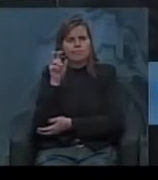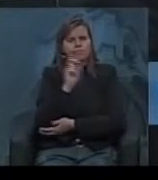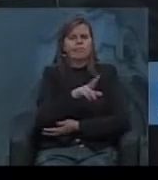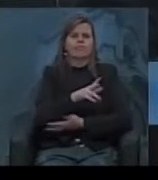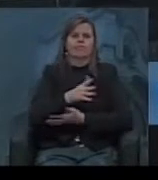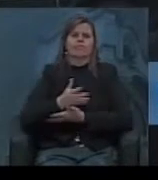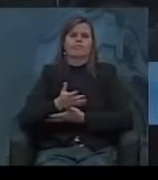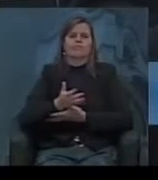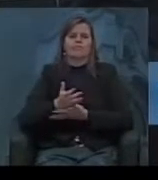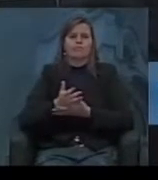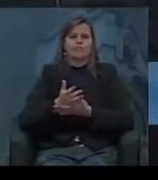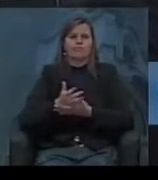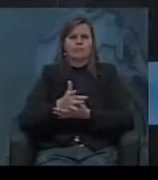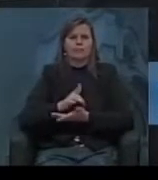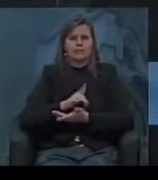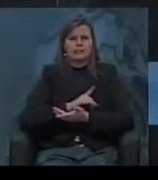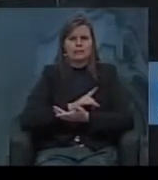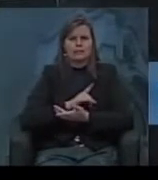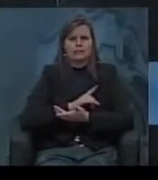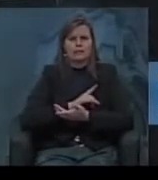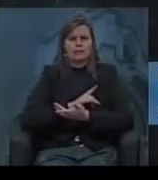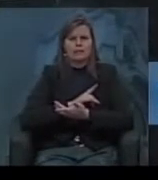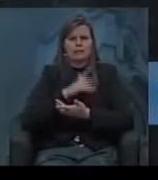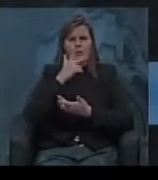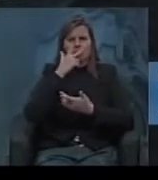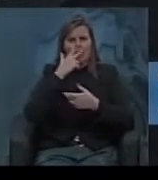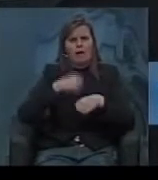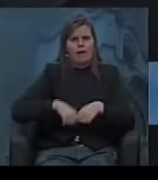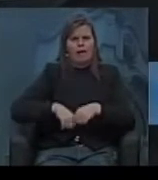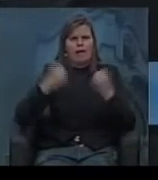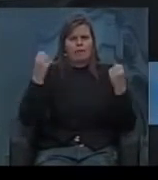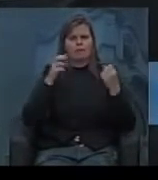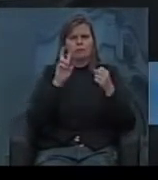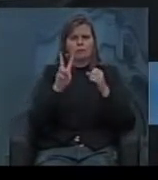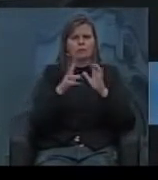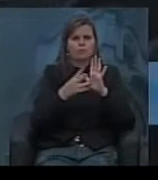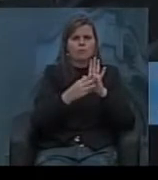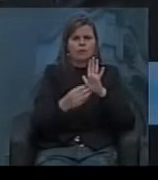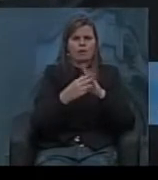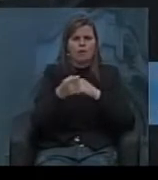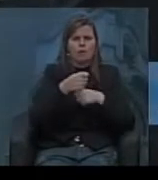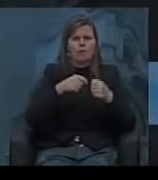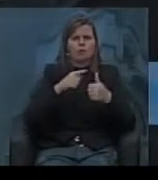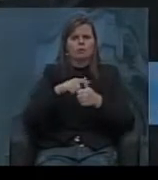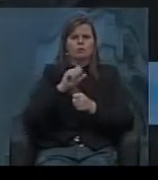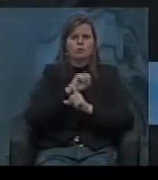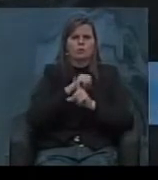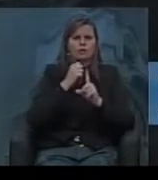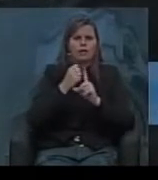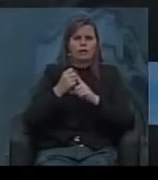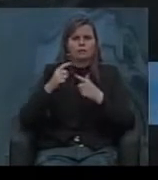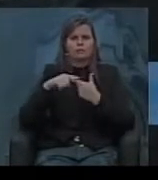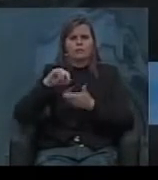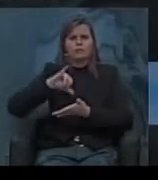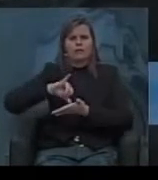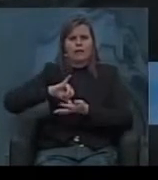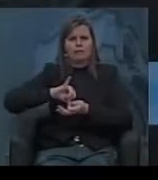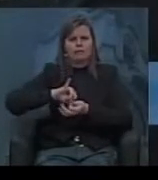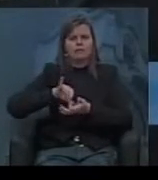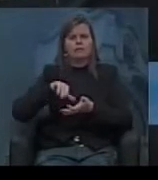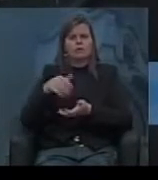queda desses dois grandes modelos econômicos, tanto do socialismo quanto do capitalismo, a única